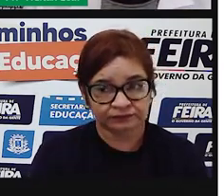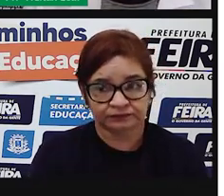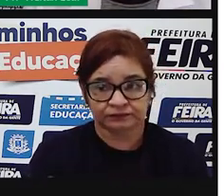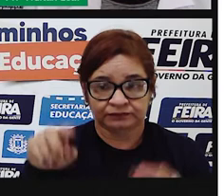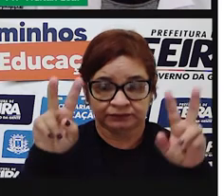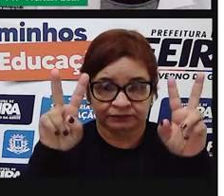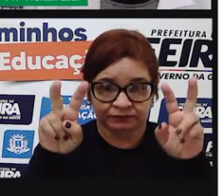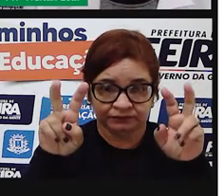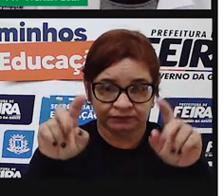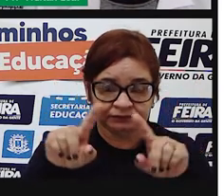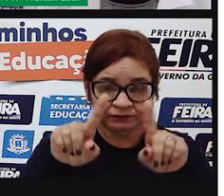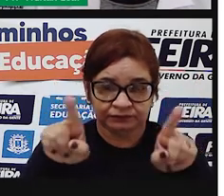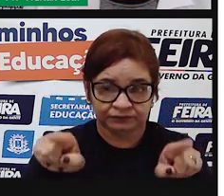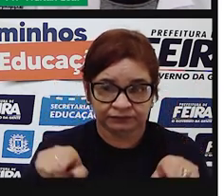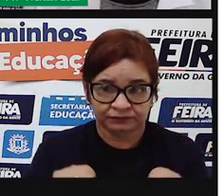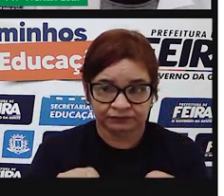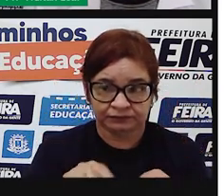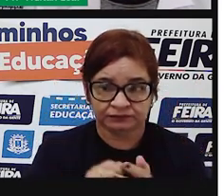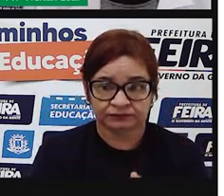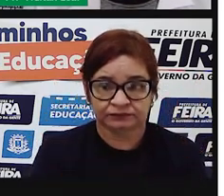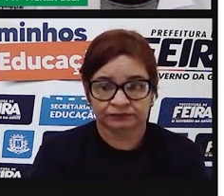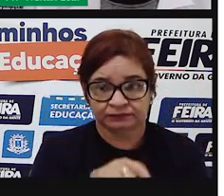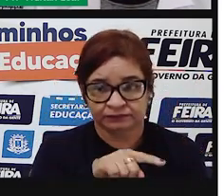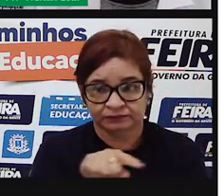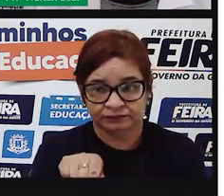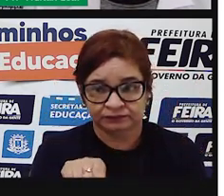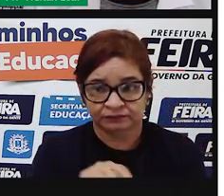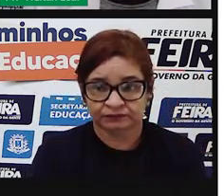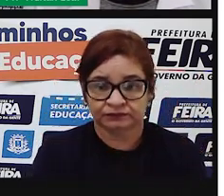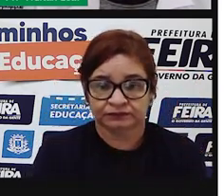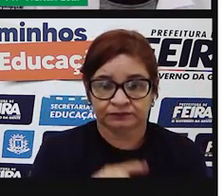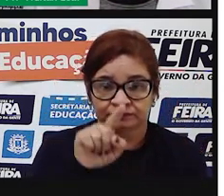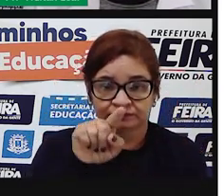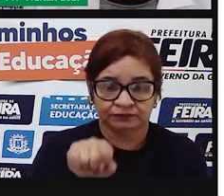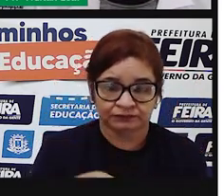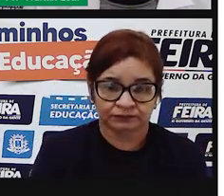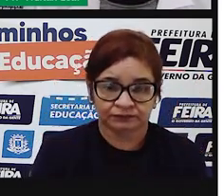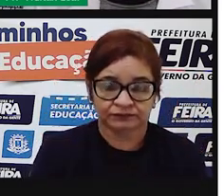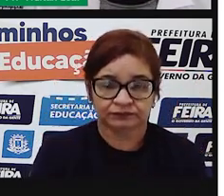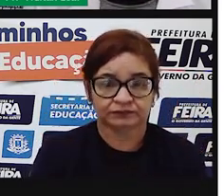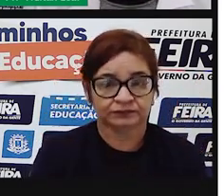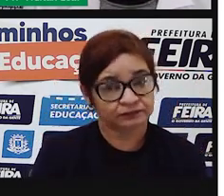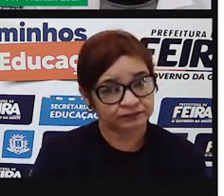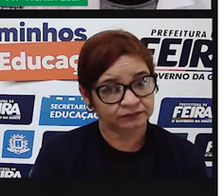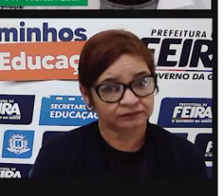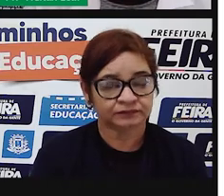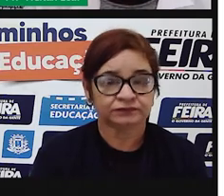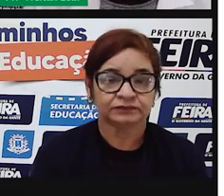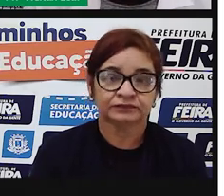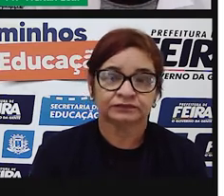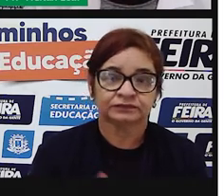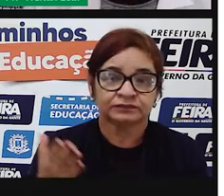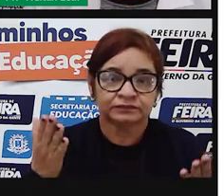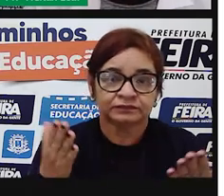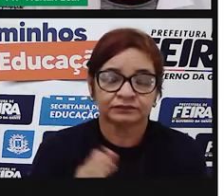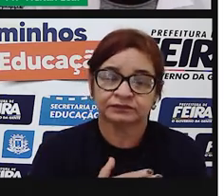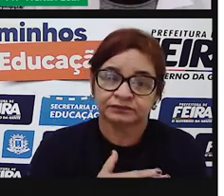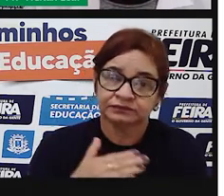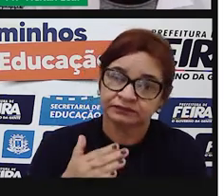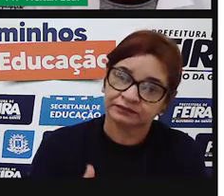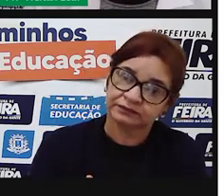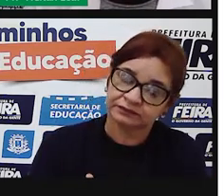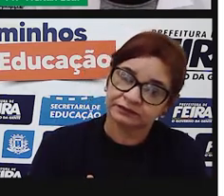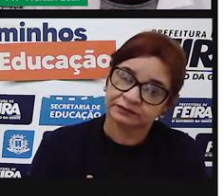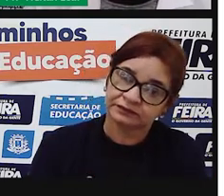reticências, aspas, parênteses, travessão e ponto e vírgula. Então, continuando